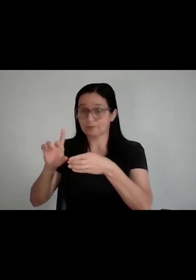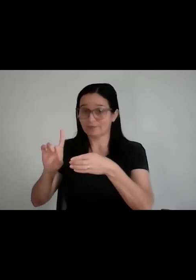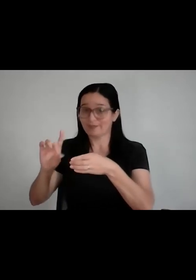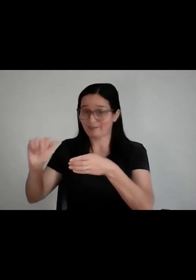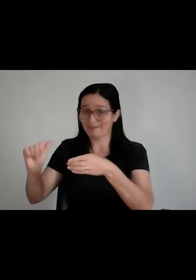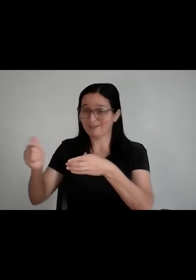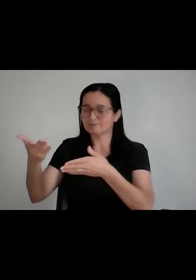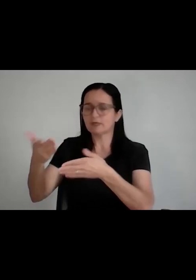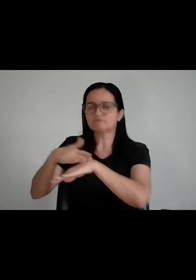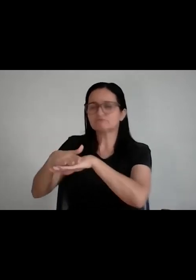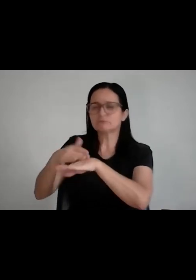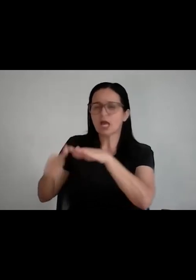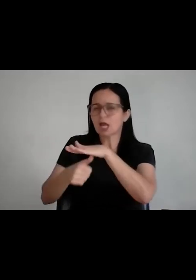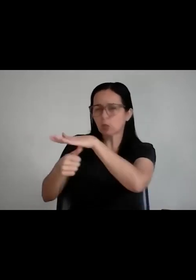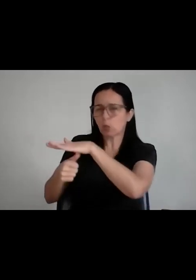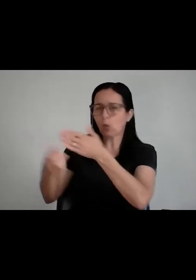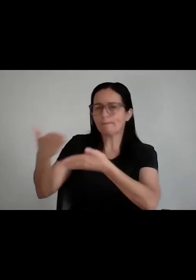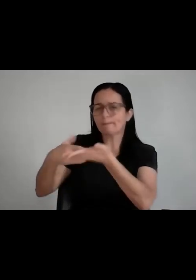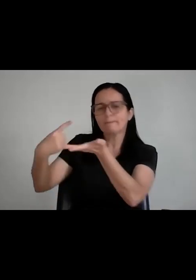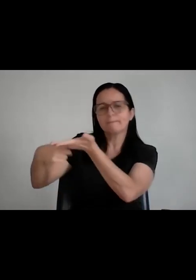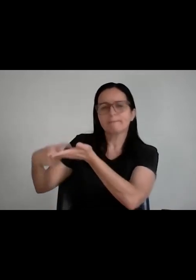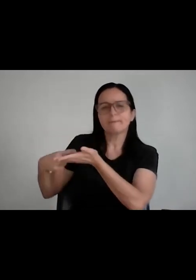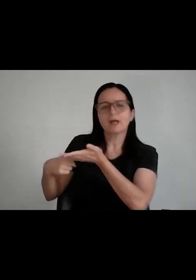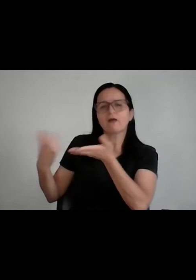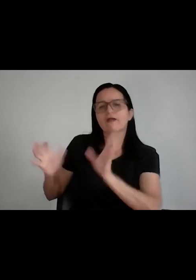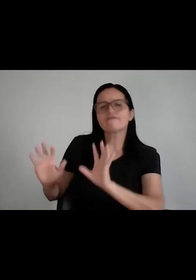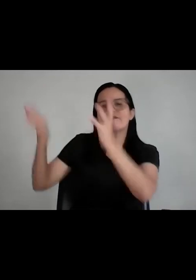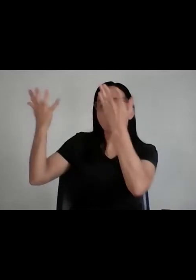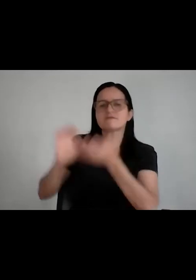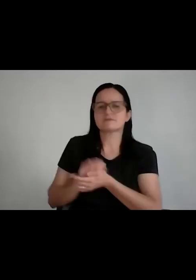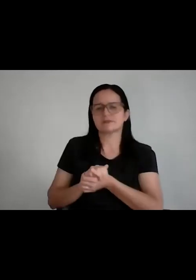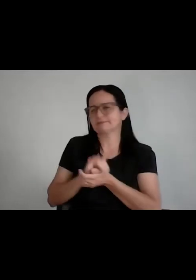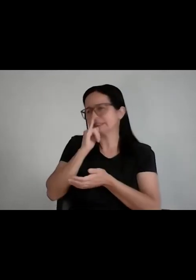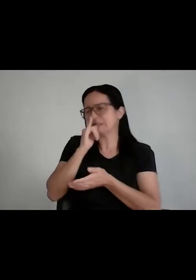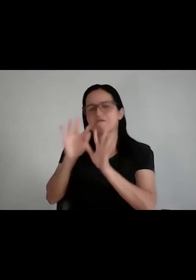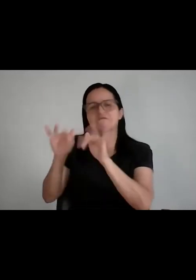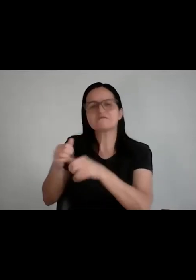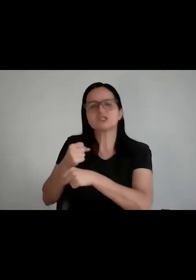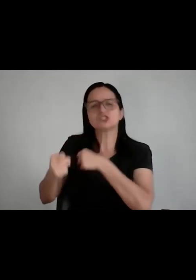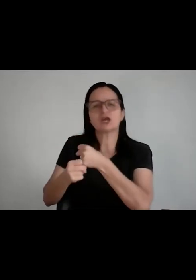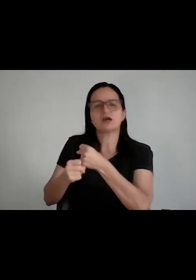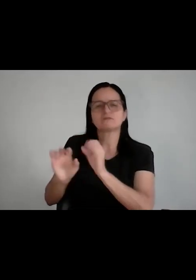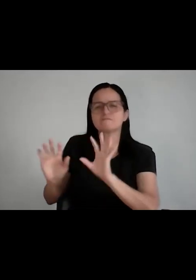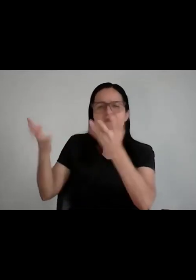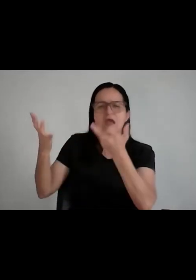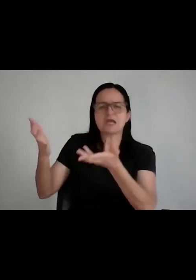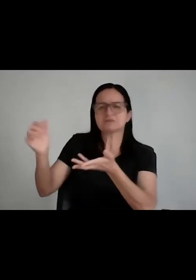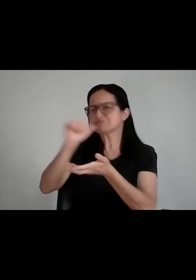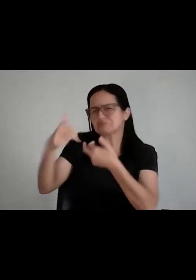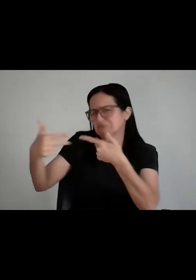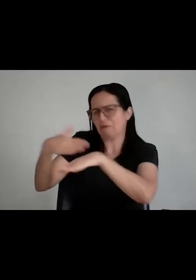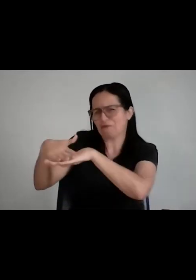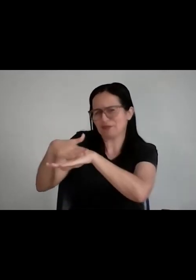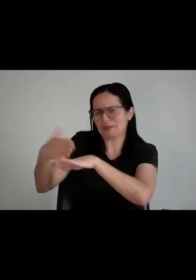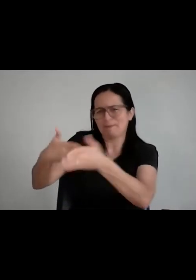reitoria para fazer um evento, quero fazer a festa de fim de ano, sei lá, quero fazer uma chopada, tem que negociar lá o espaço,